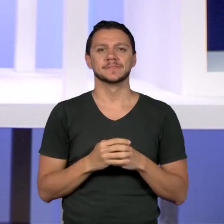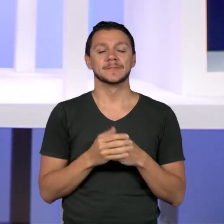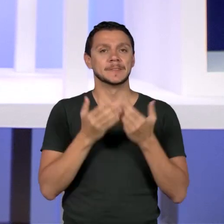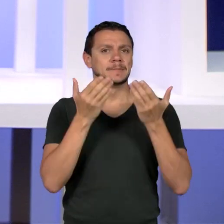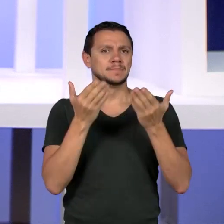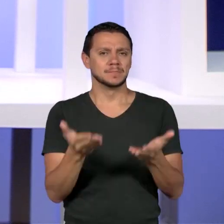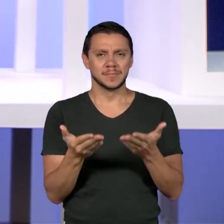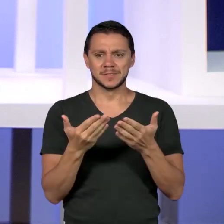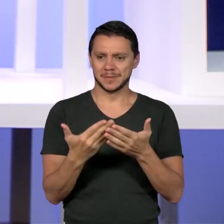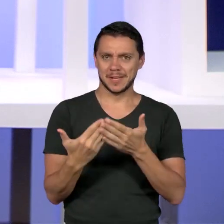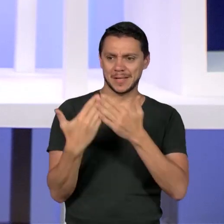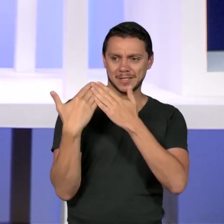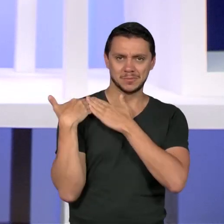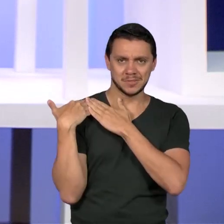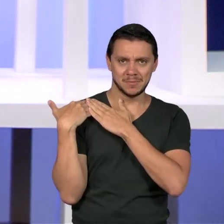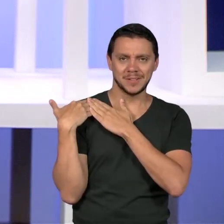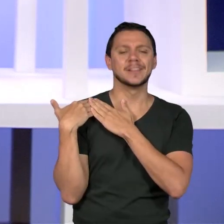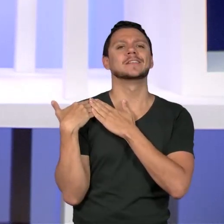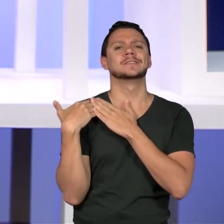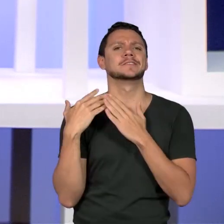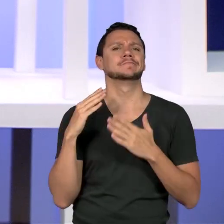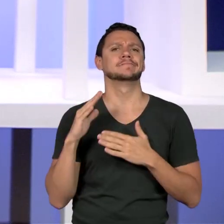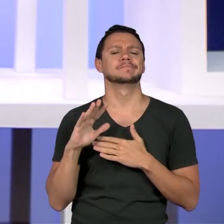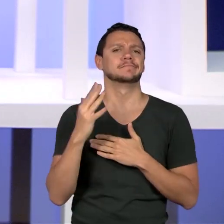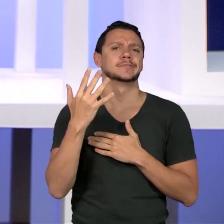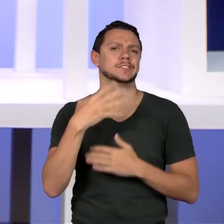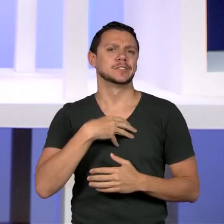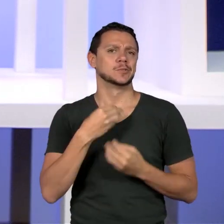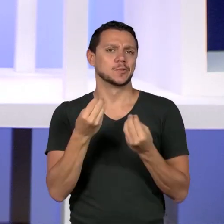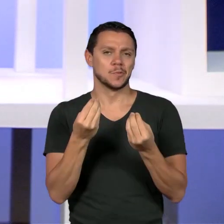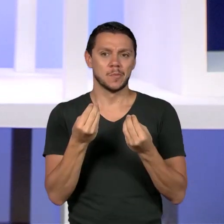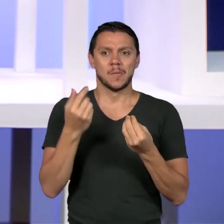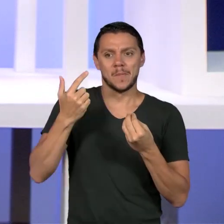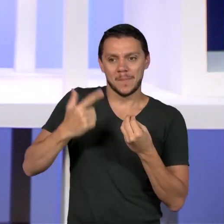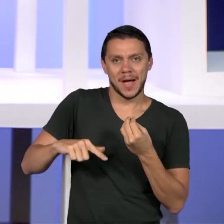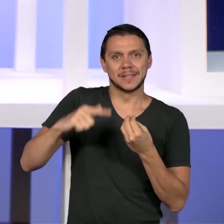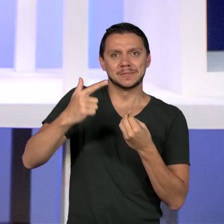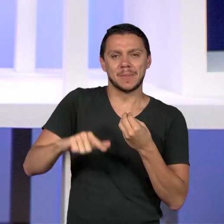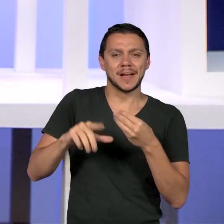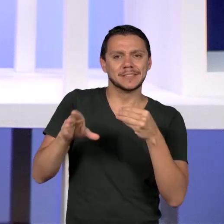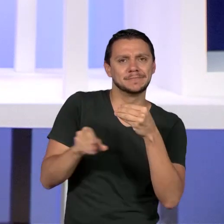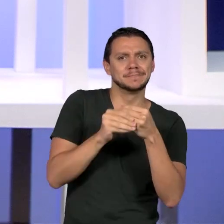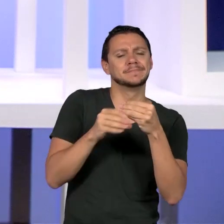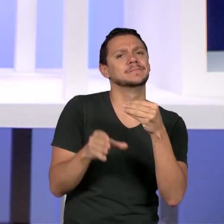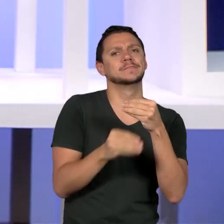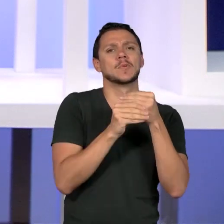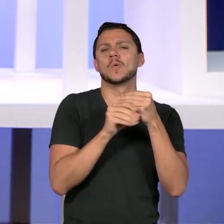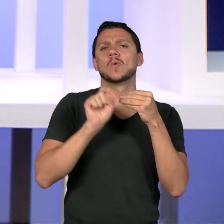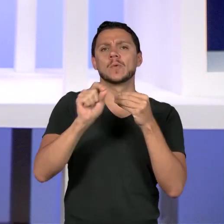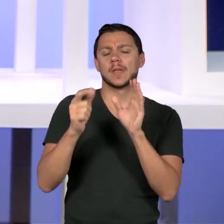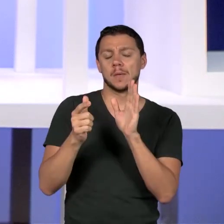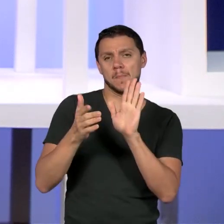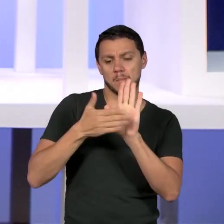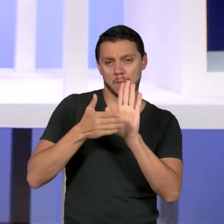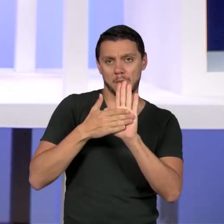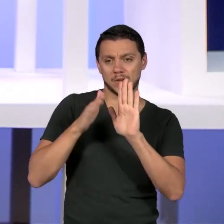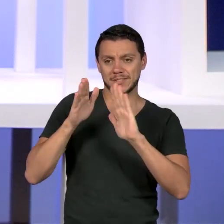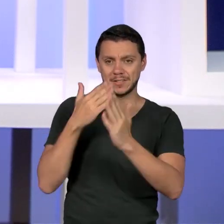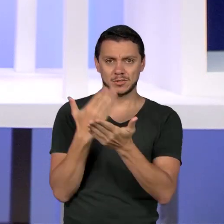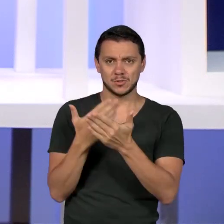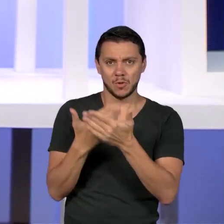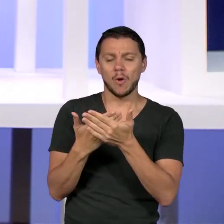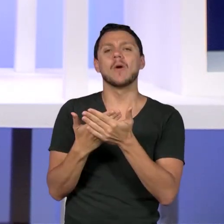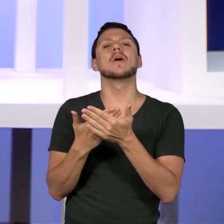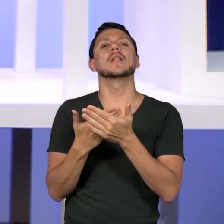Essa responsabilidade, ela é complementada por outras duas, que é articular as propostas da escola